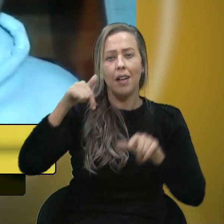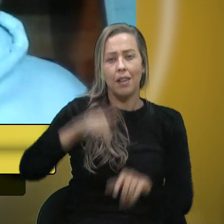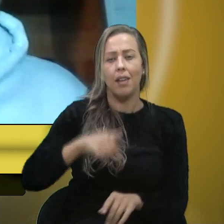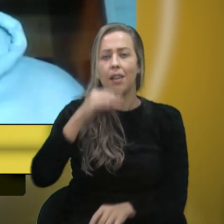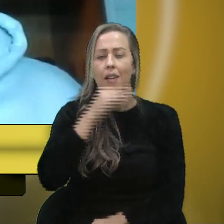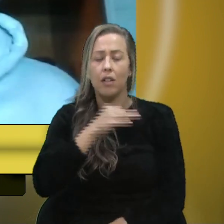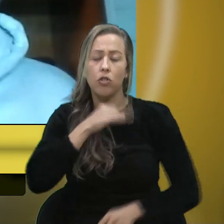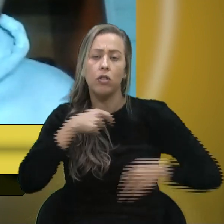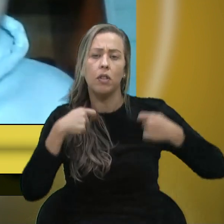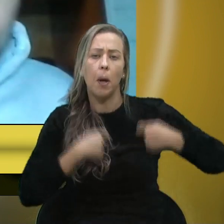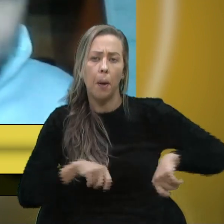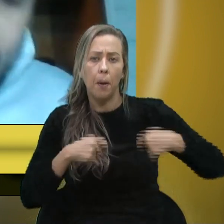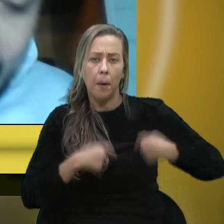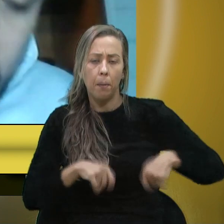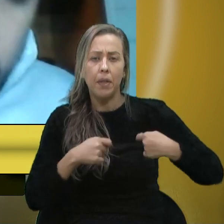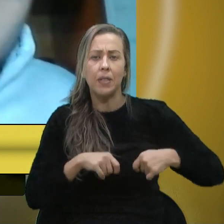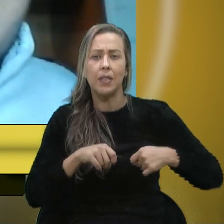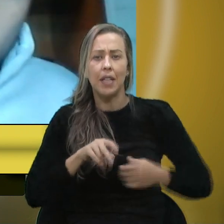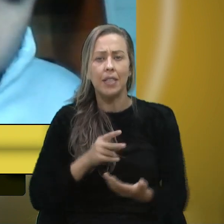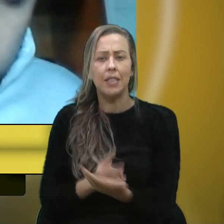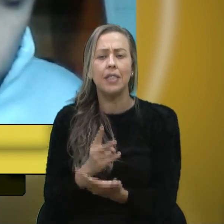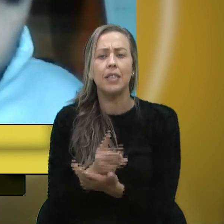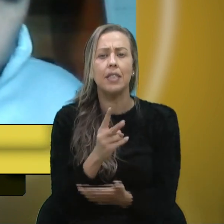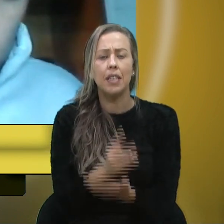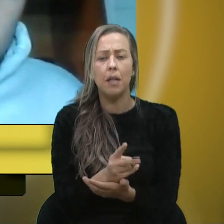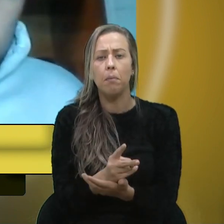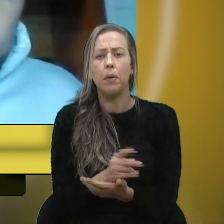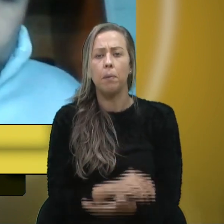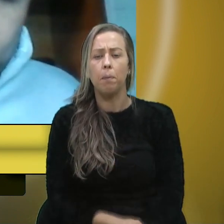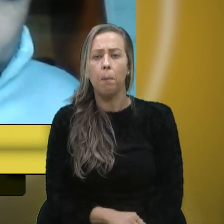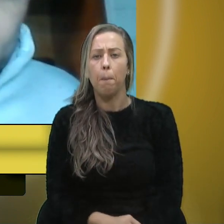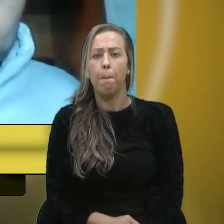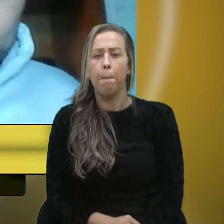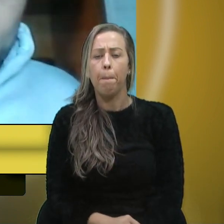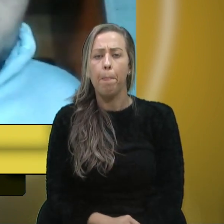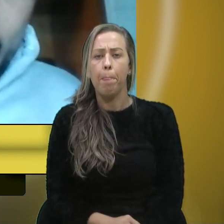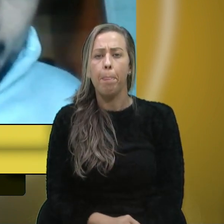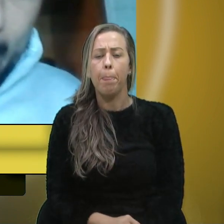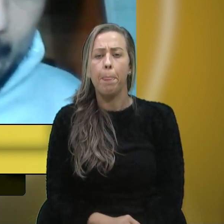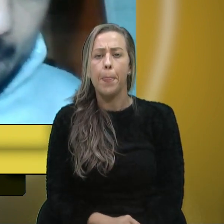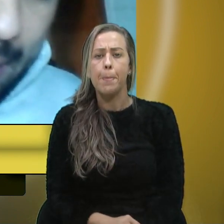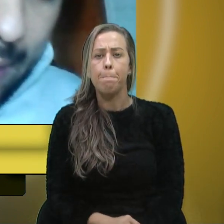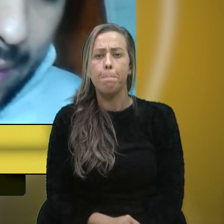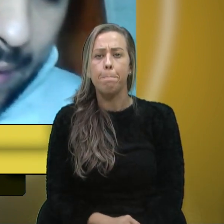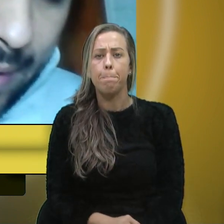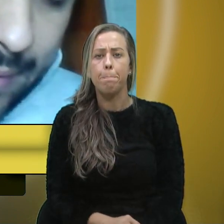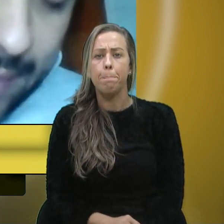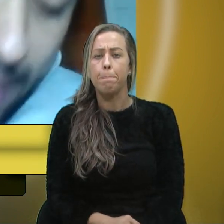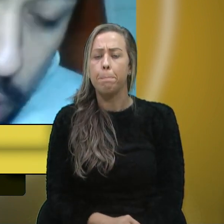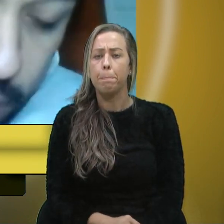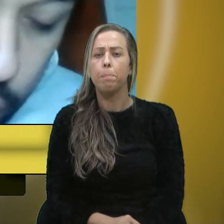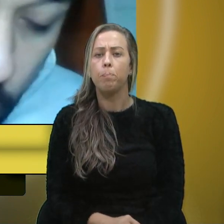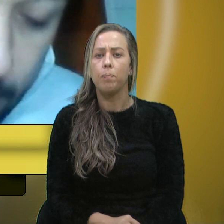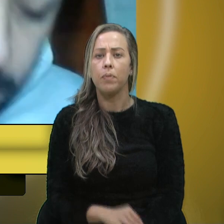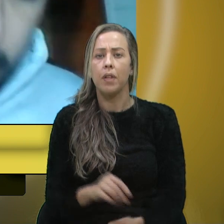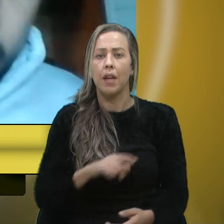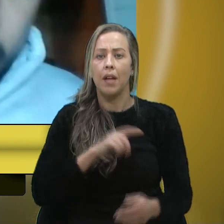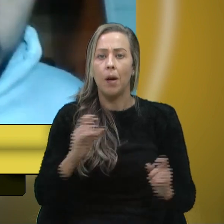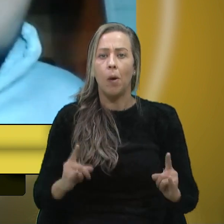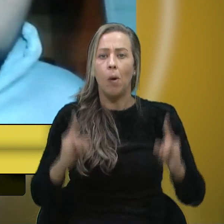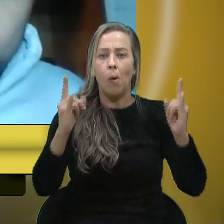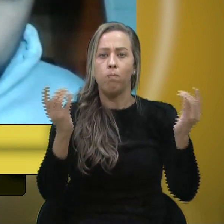eh exará quando das eh eh eh demolições